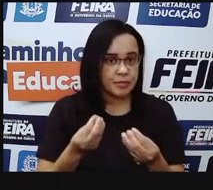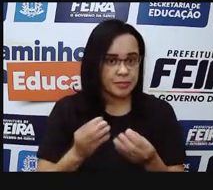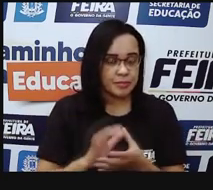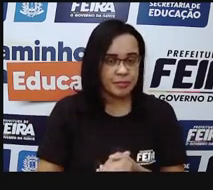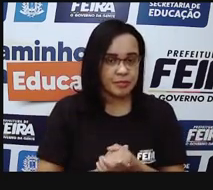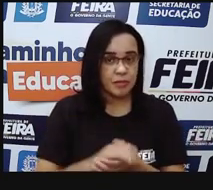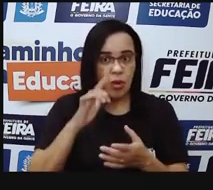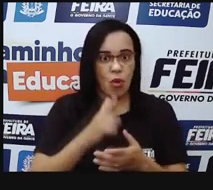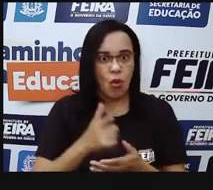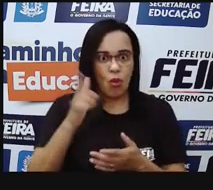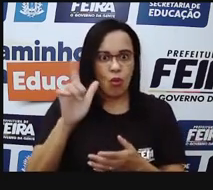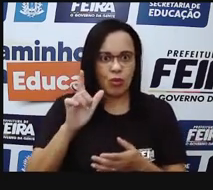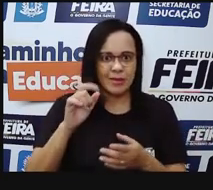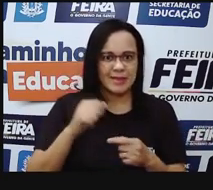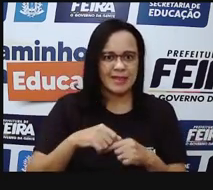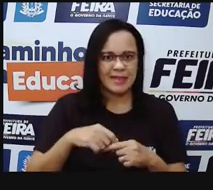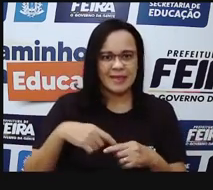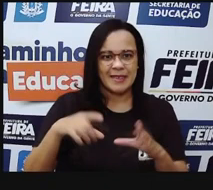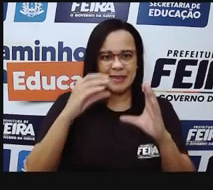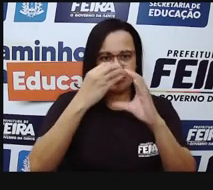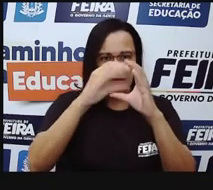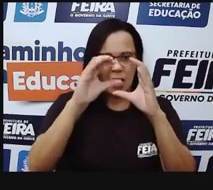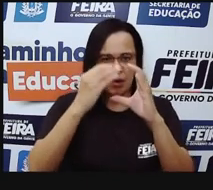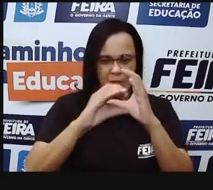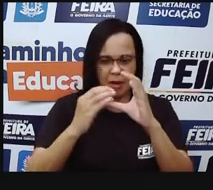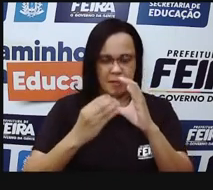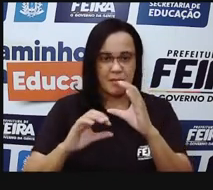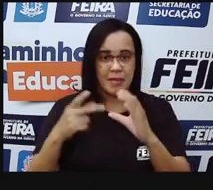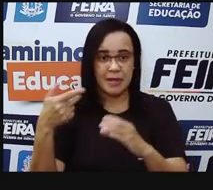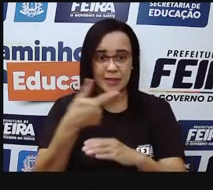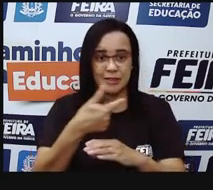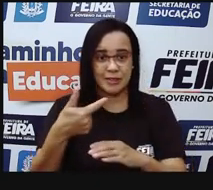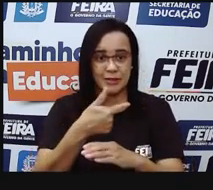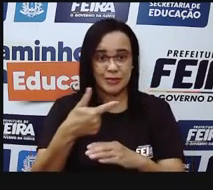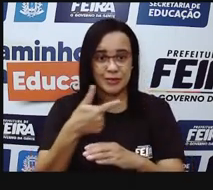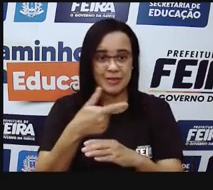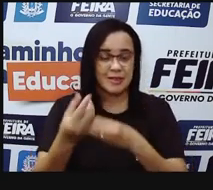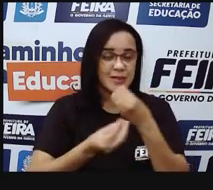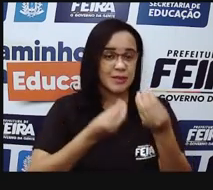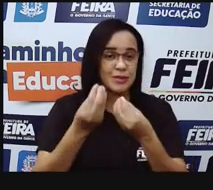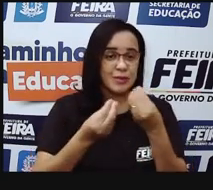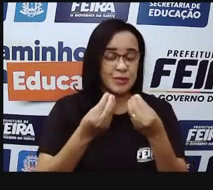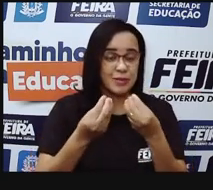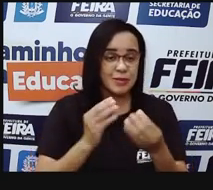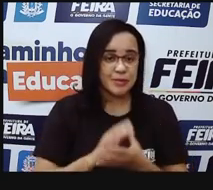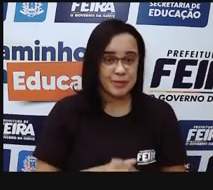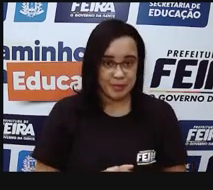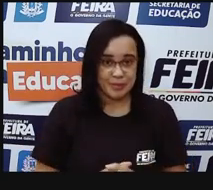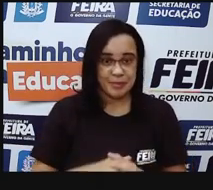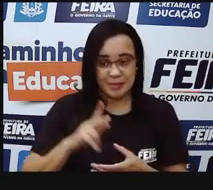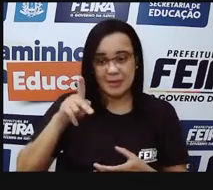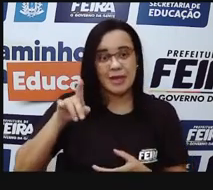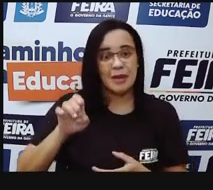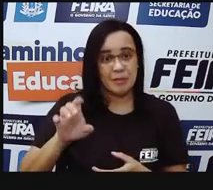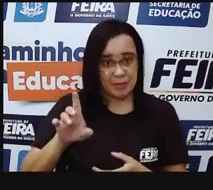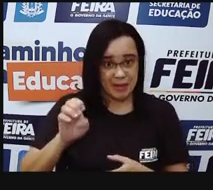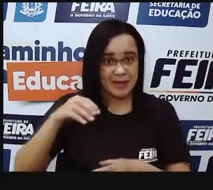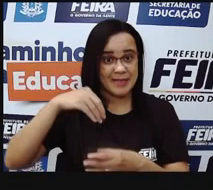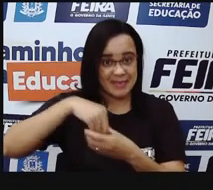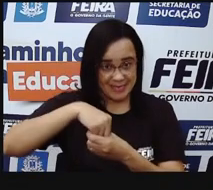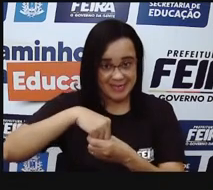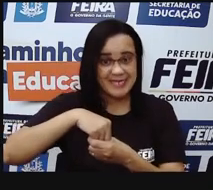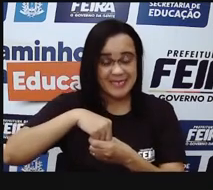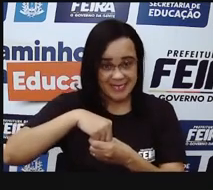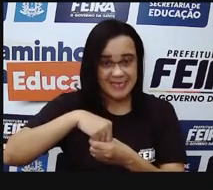camada, para a segunda camada, né? Da mais externa, caminhando para o mais externo, da nossa pele, a gente tem a berne.